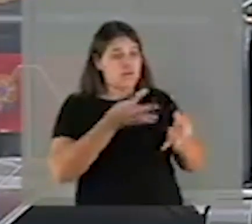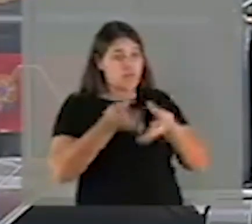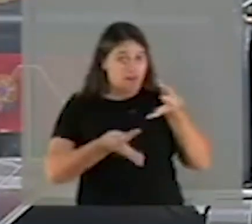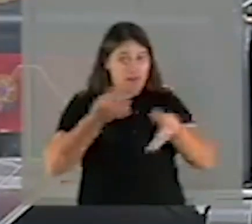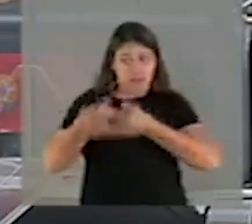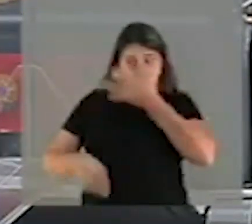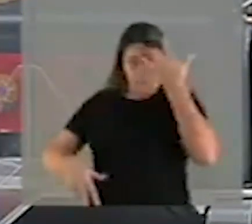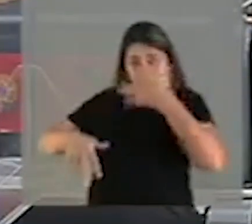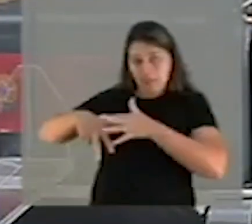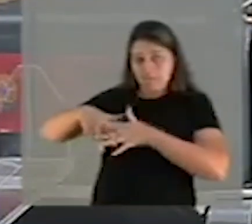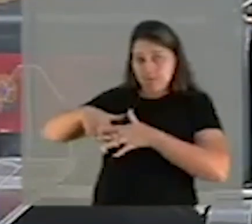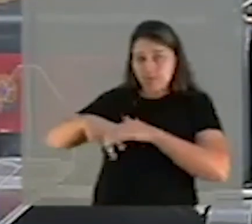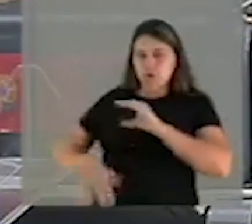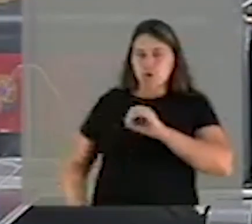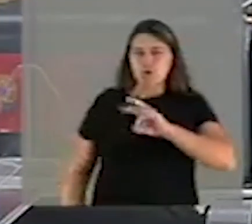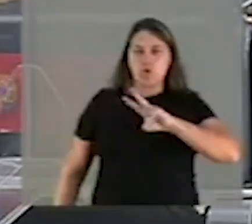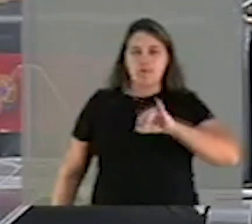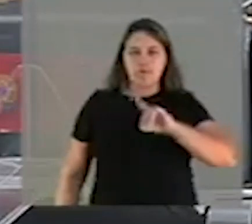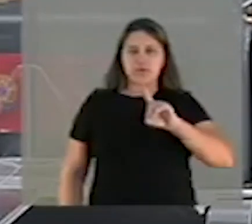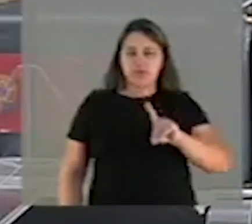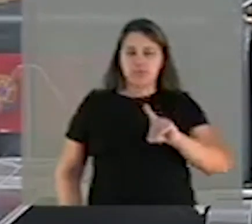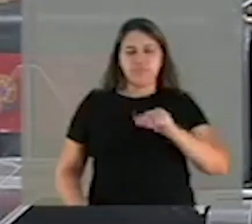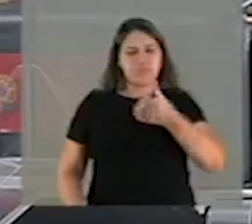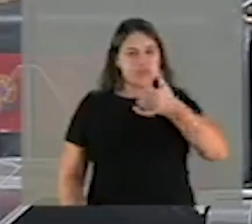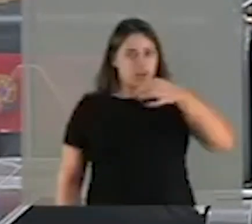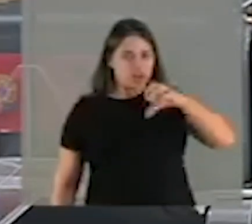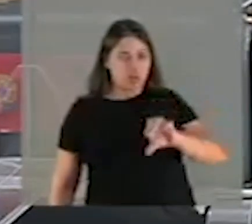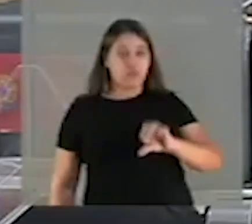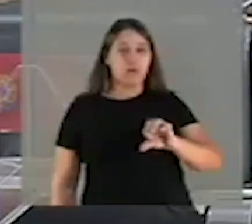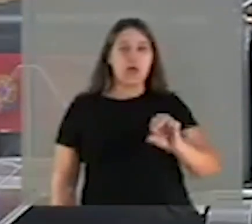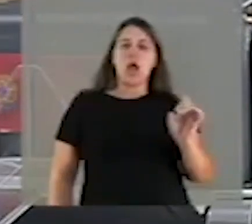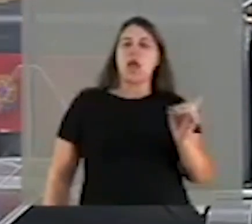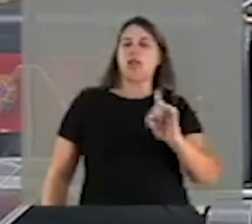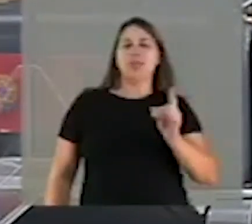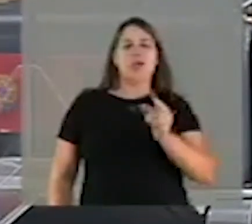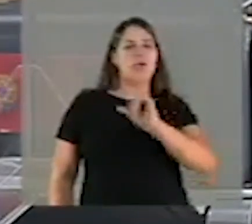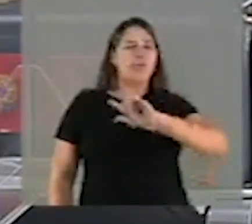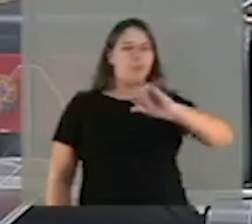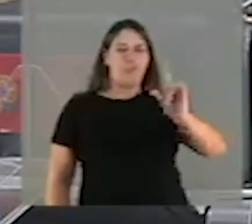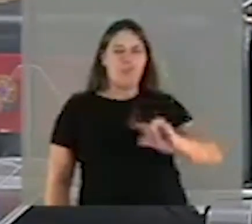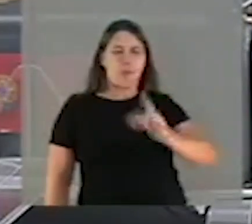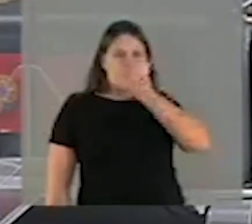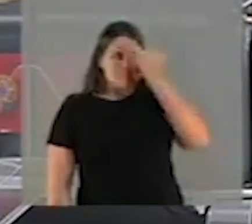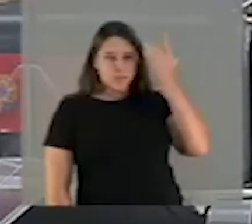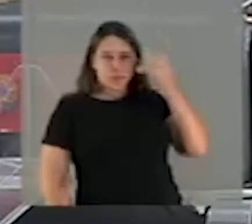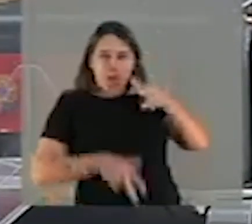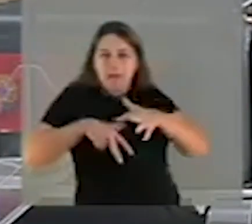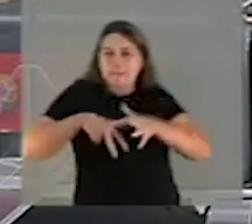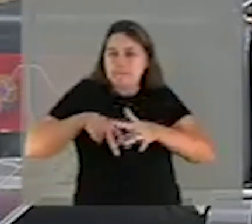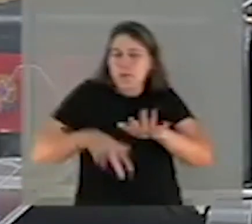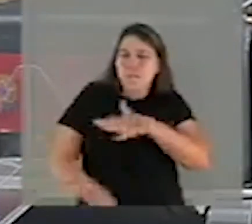pacientes da Covid-19. Não foram poucos os pacientes que morreram por falta